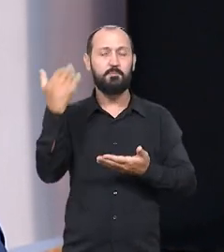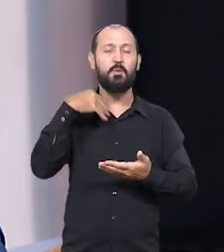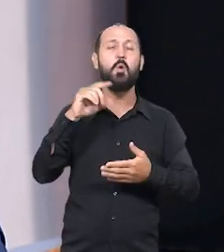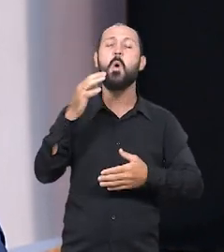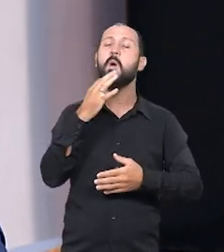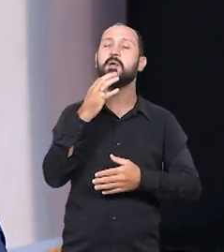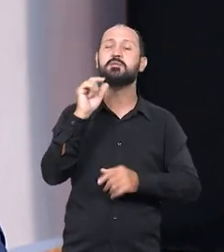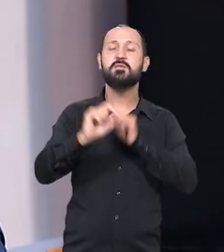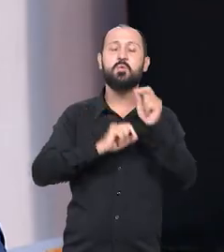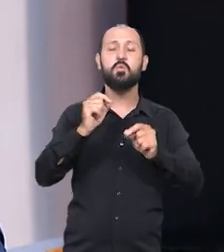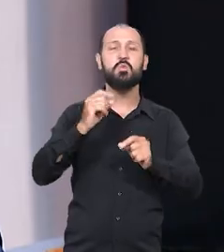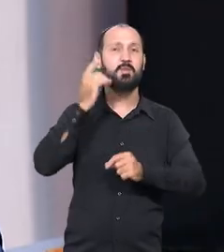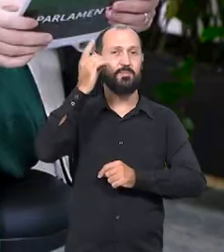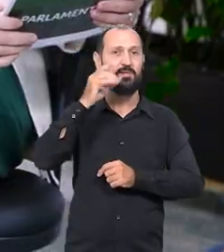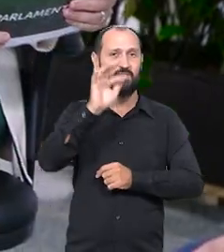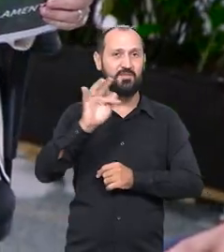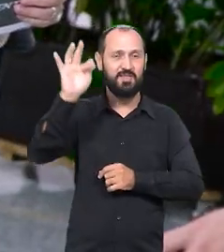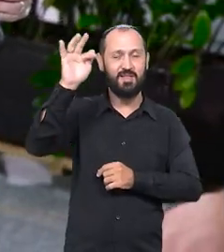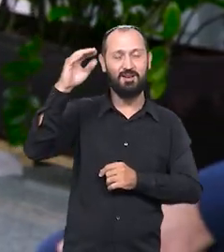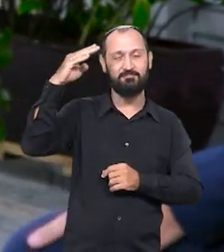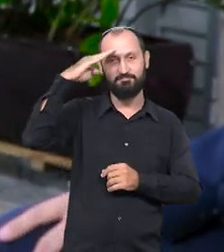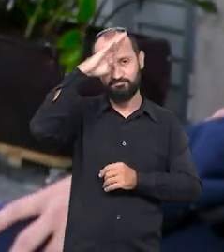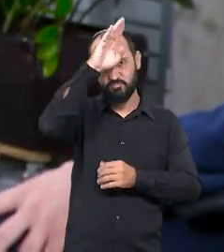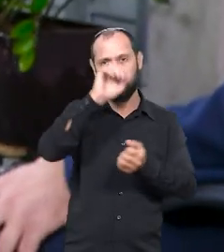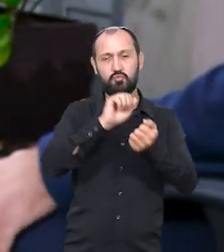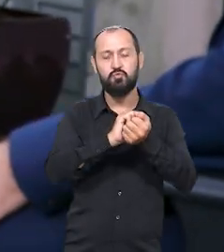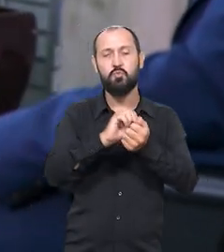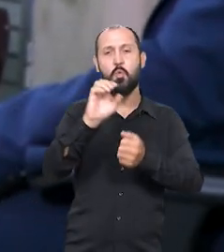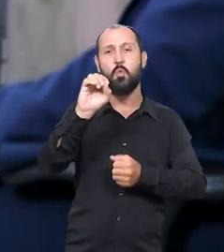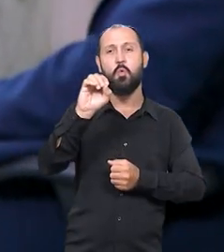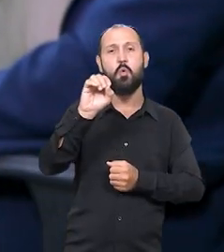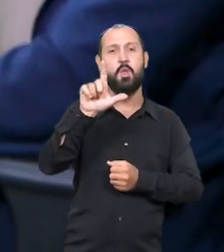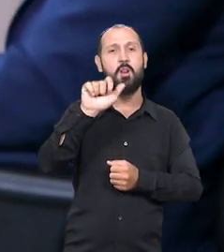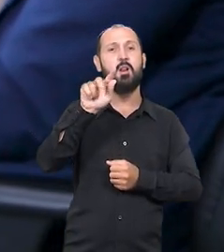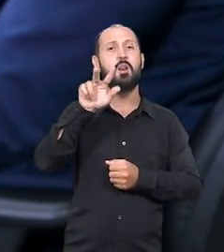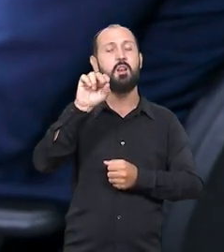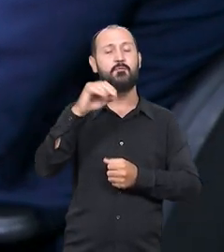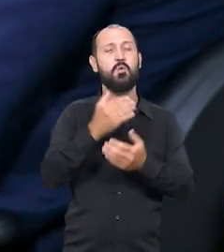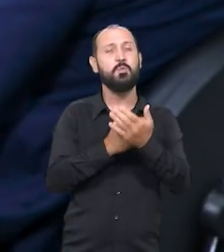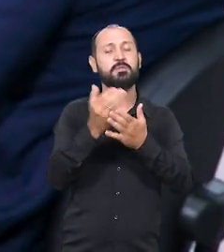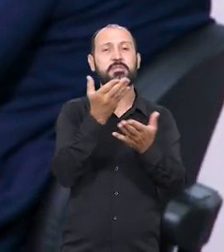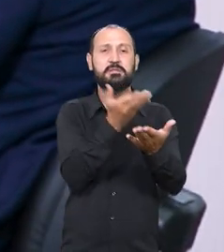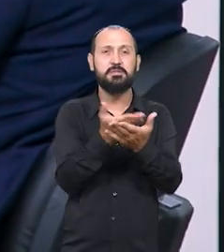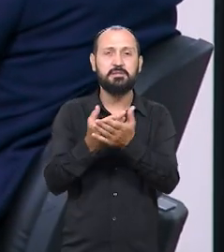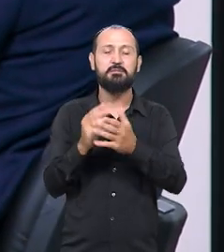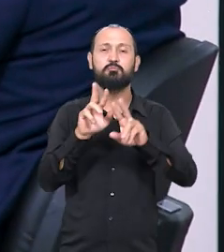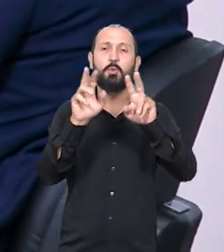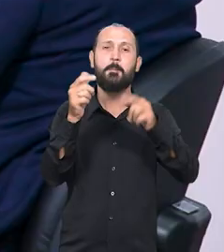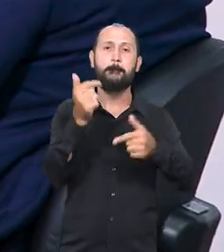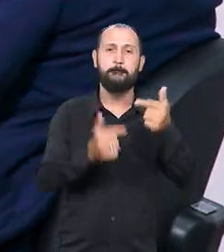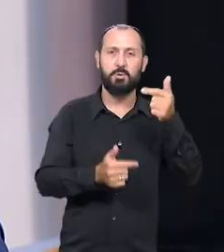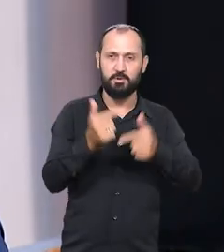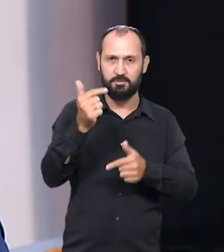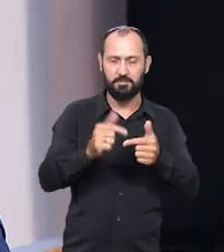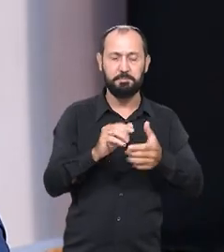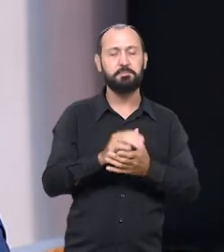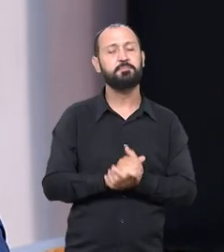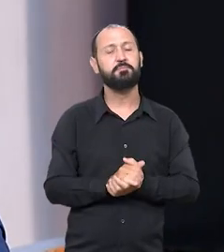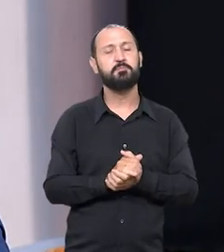Na época ainda era deputado federal, junto com o professor Olavo de Carvalho. E comecei a estudar um pouquinho sobre política.